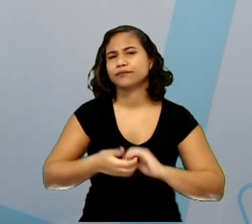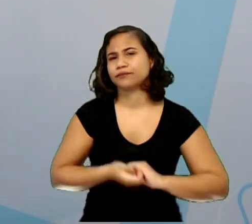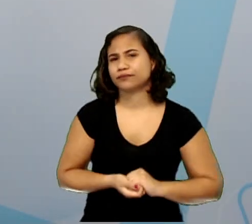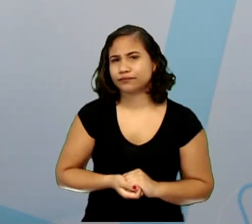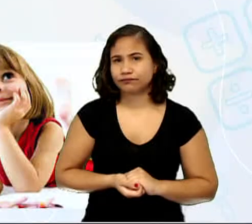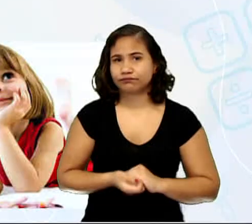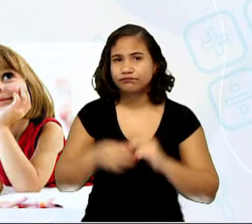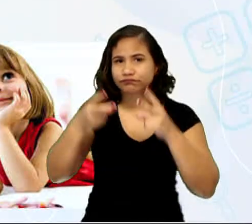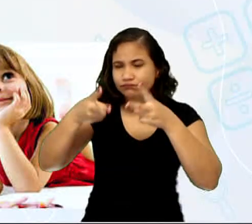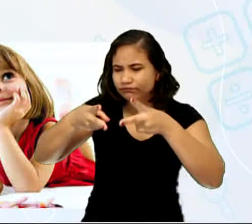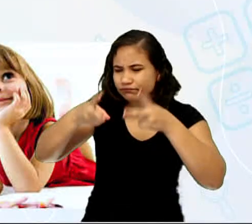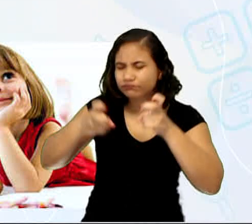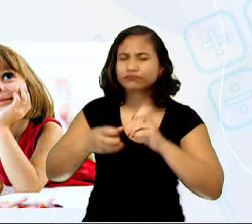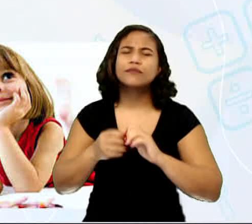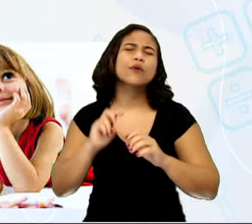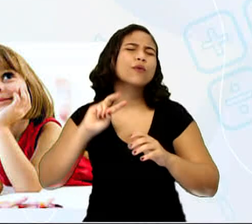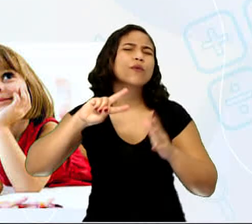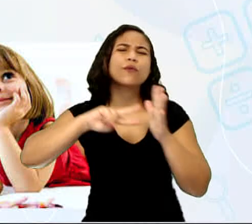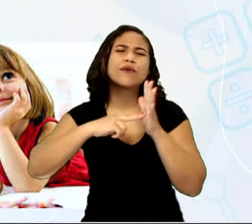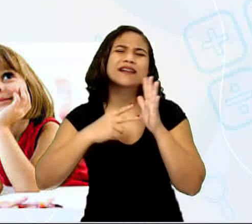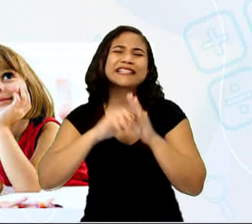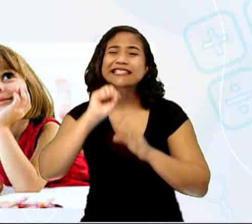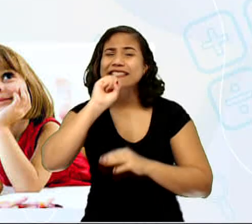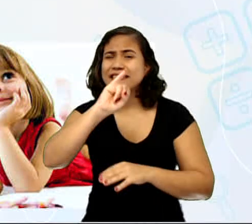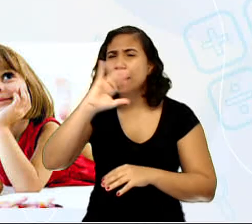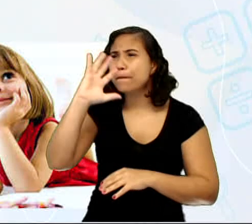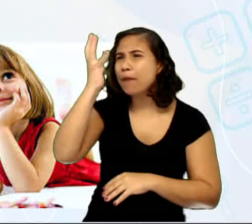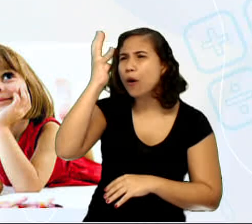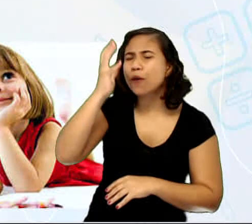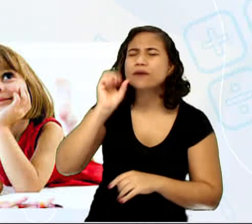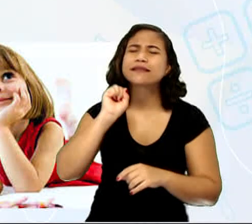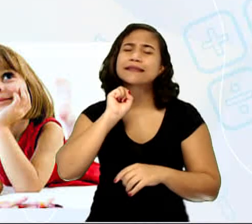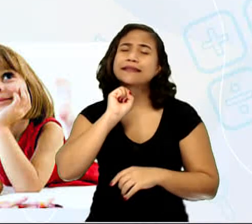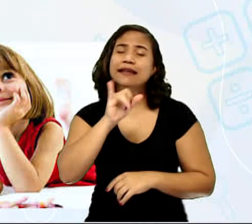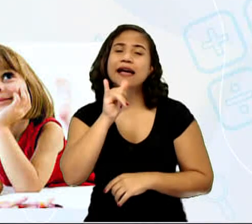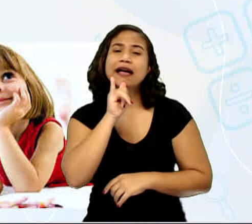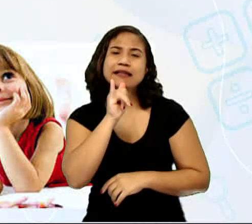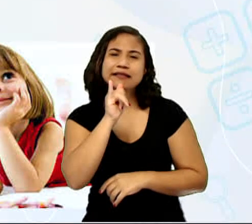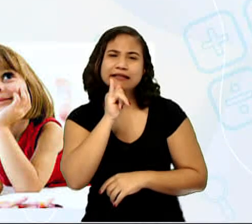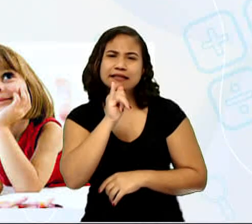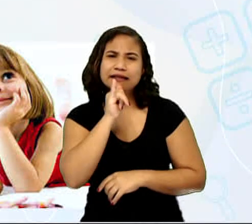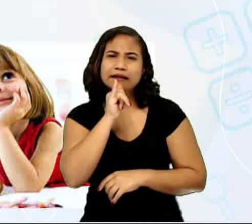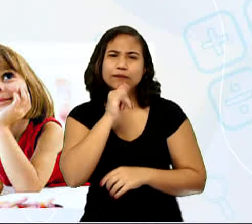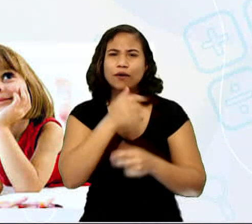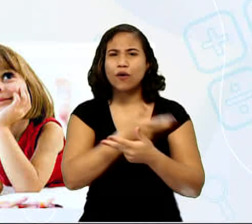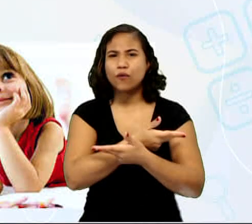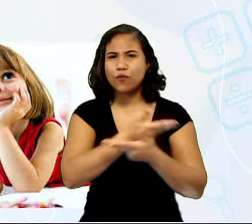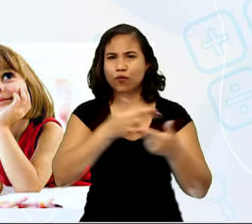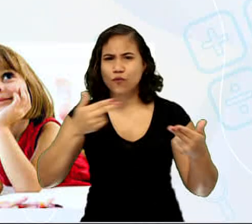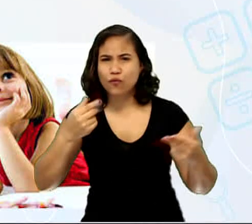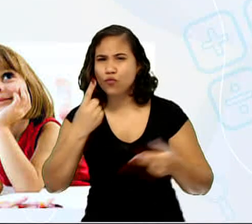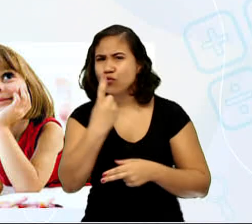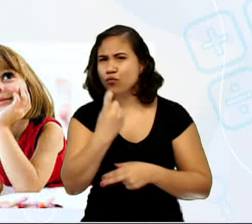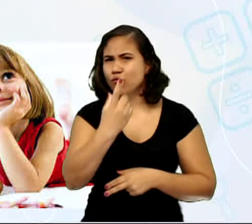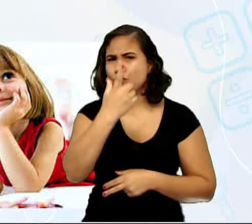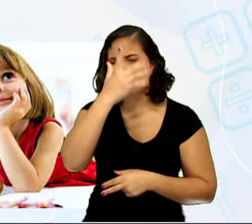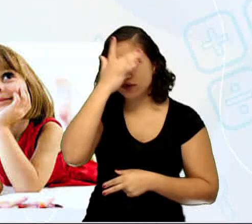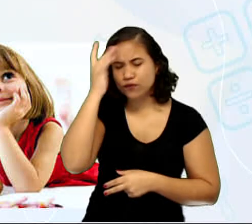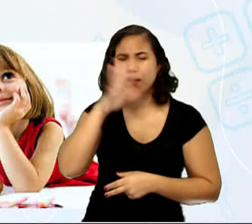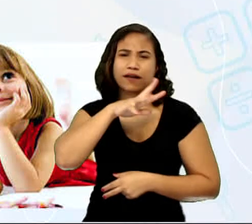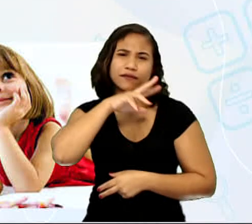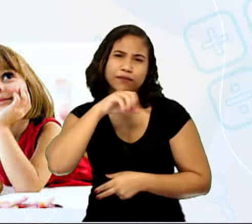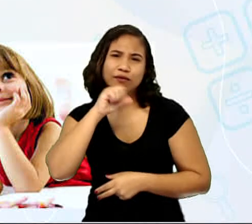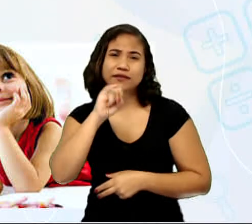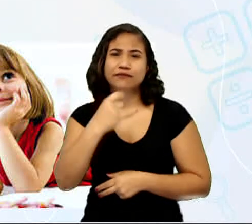Observem. O que aconteceria se um dos integrantes da cadeia alimentar não